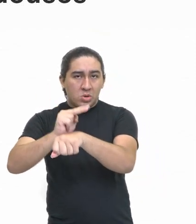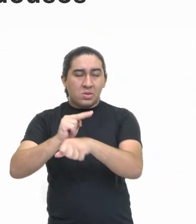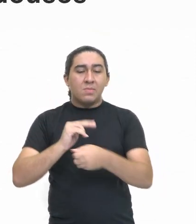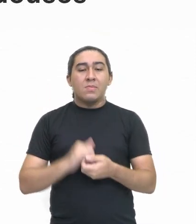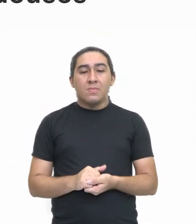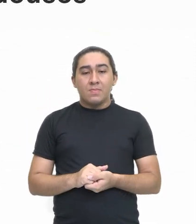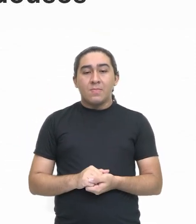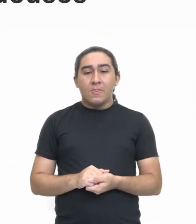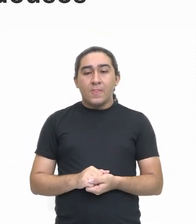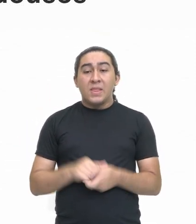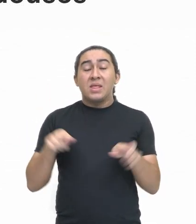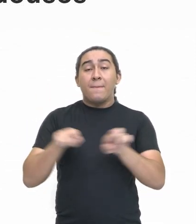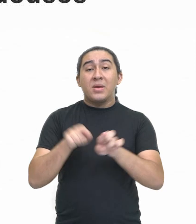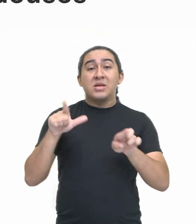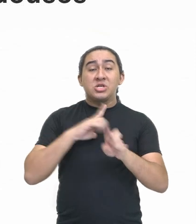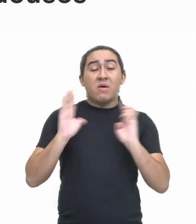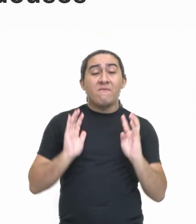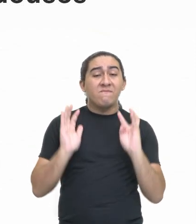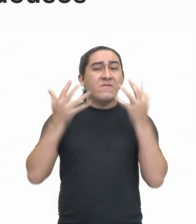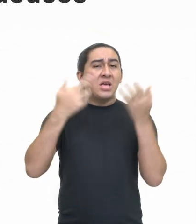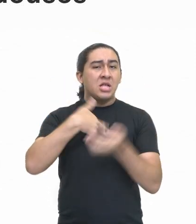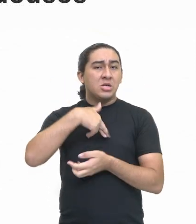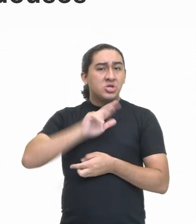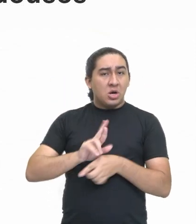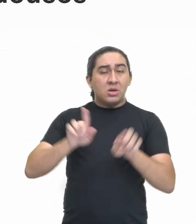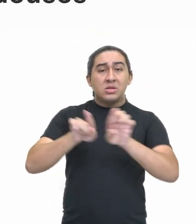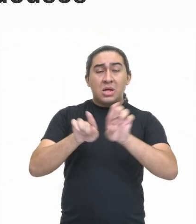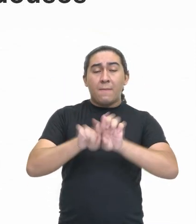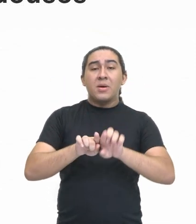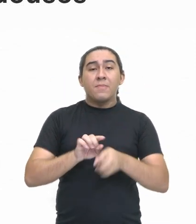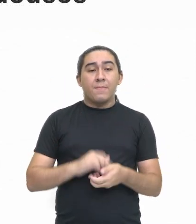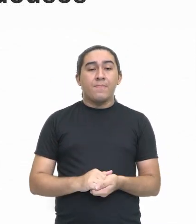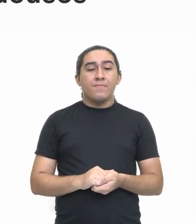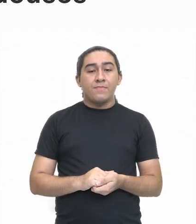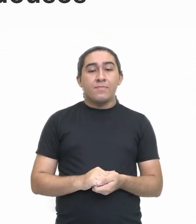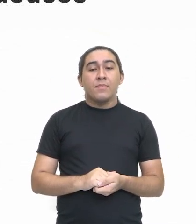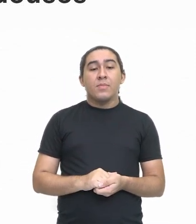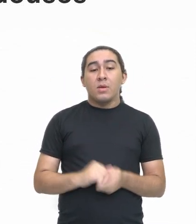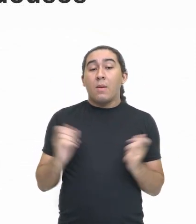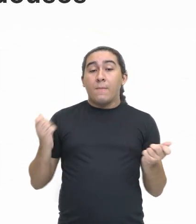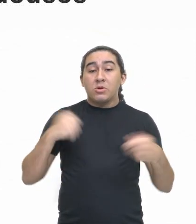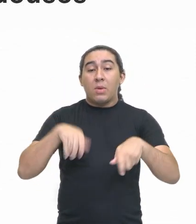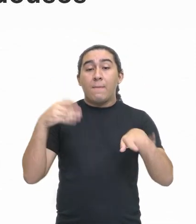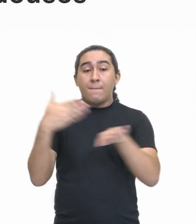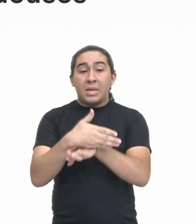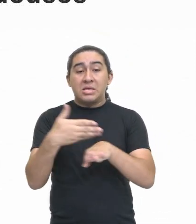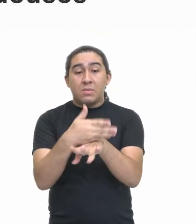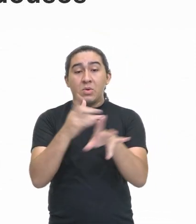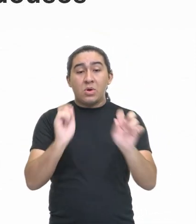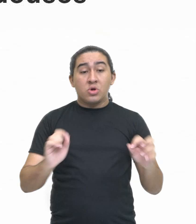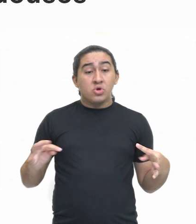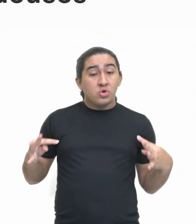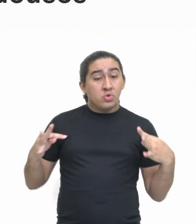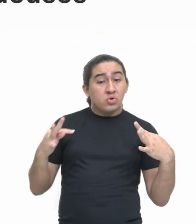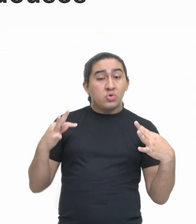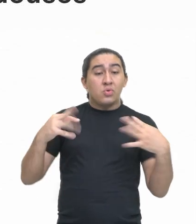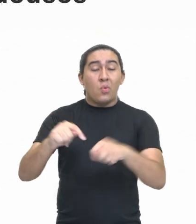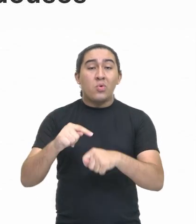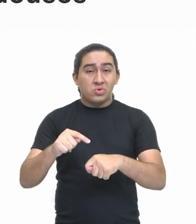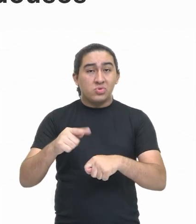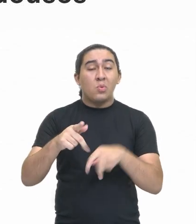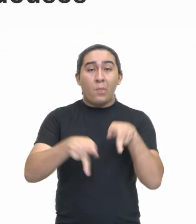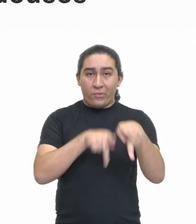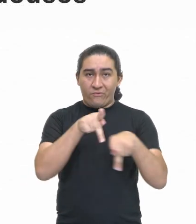também incluía festivais religiosos e cerimônias cívicas que envolviam a participação de todos os